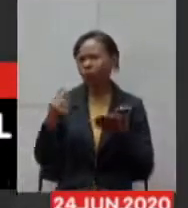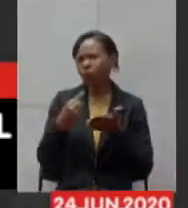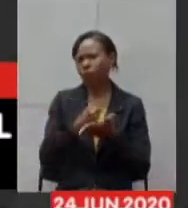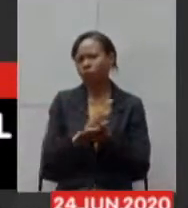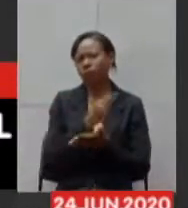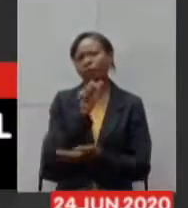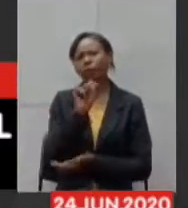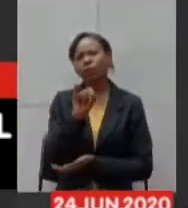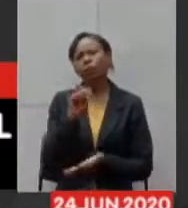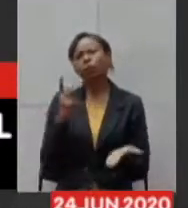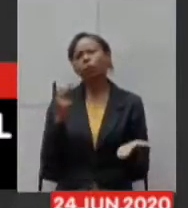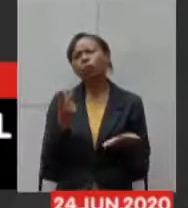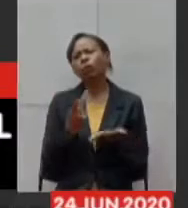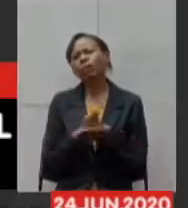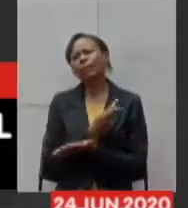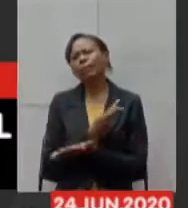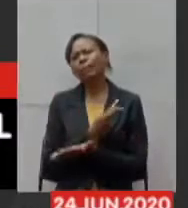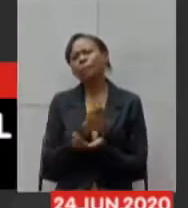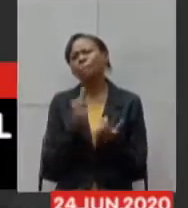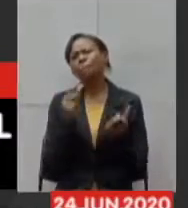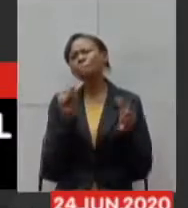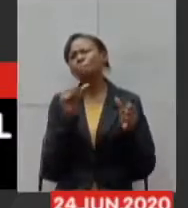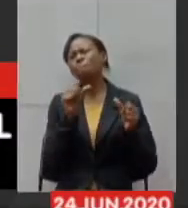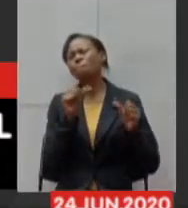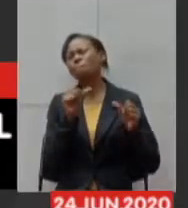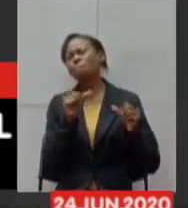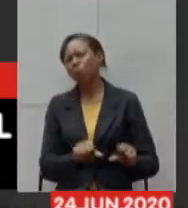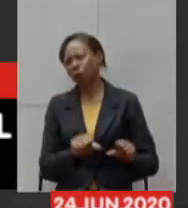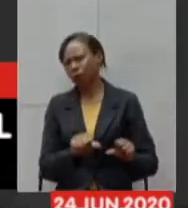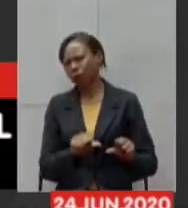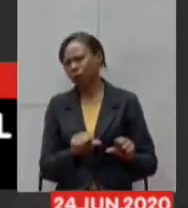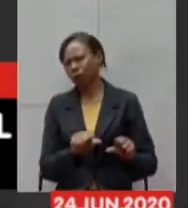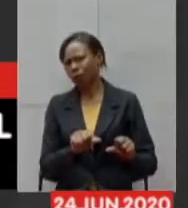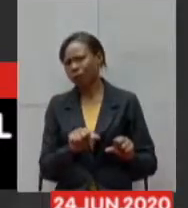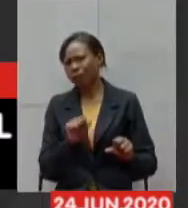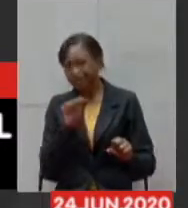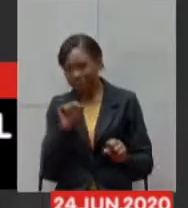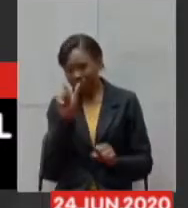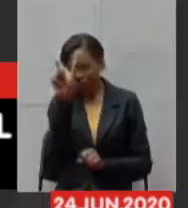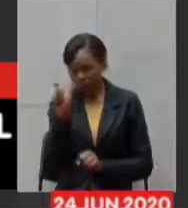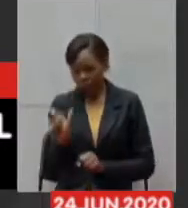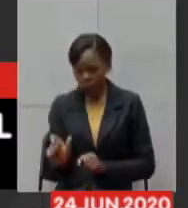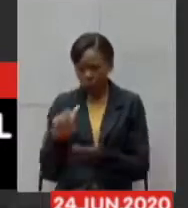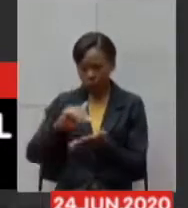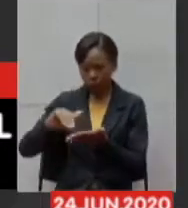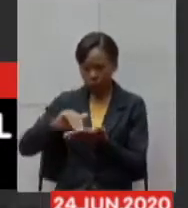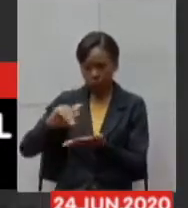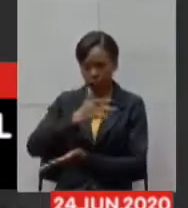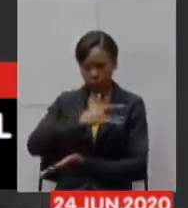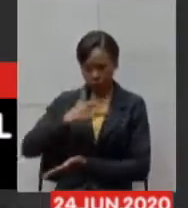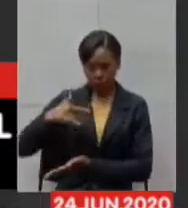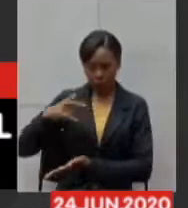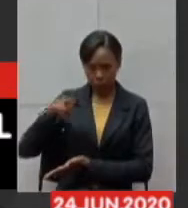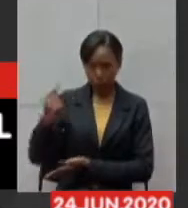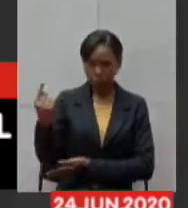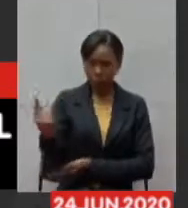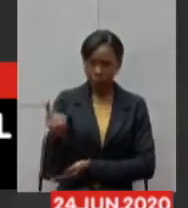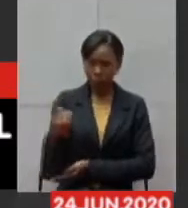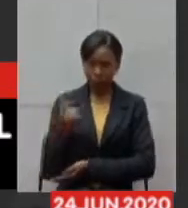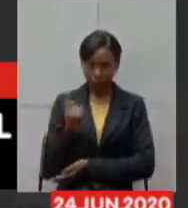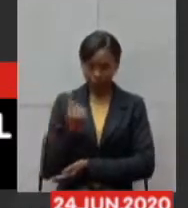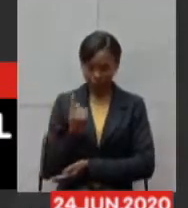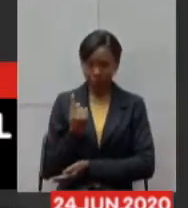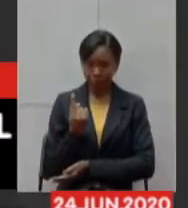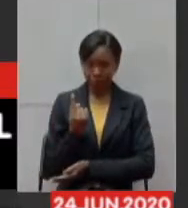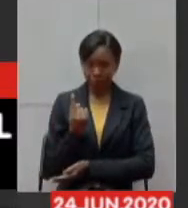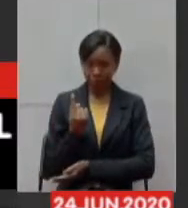acontecer o pior e se o secretário de saúde chegar para nós chegar